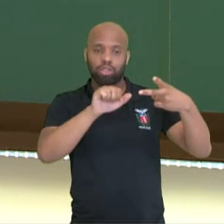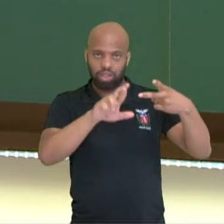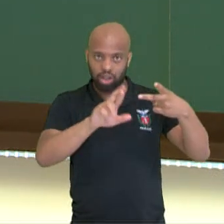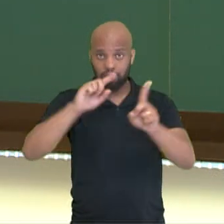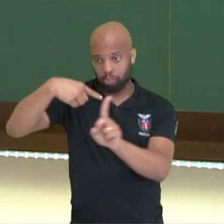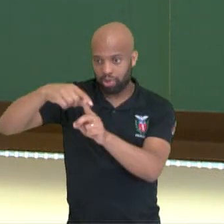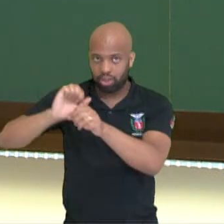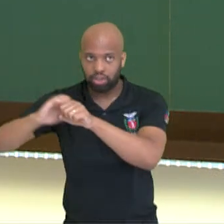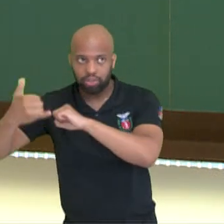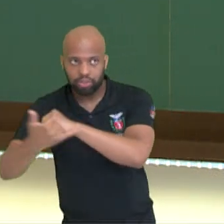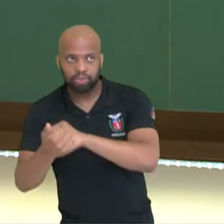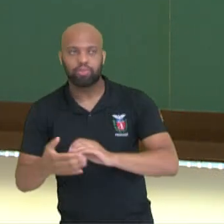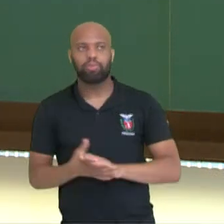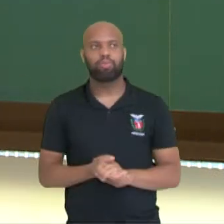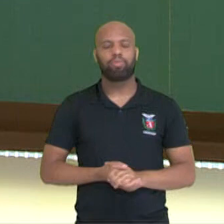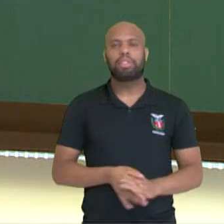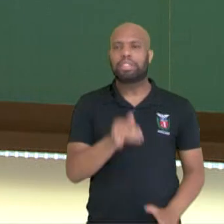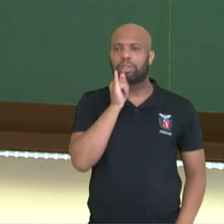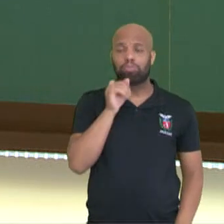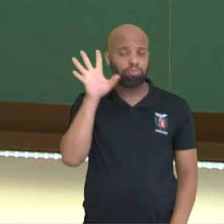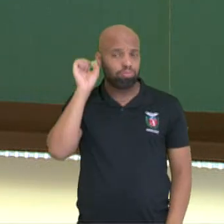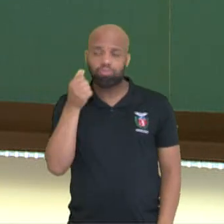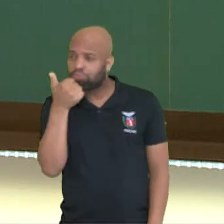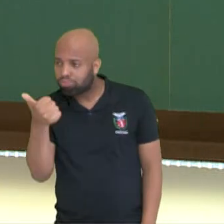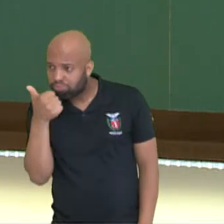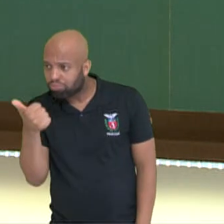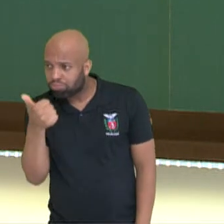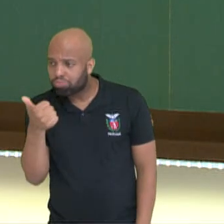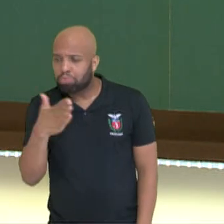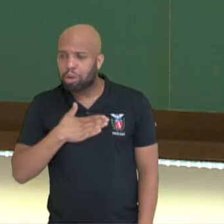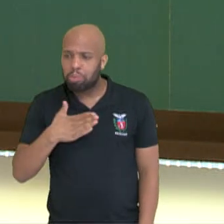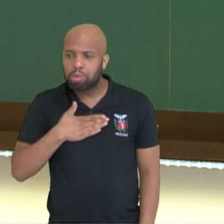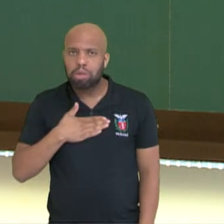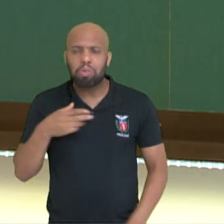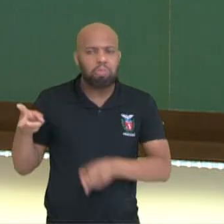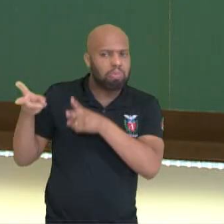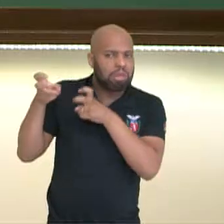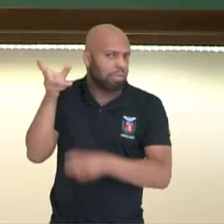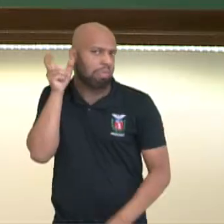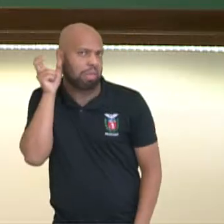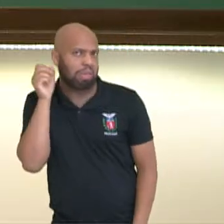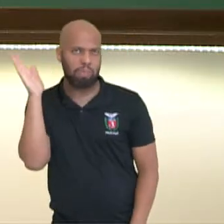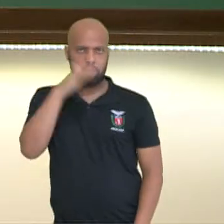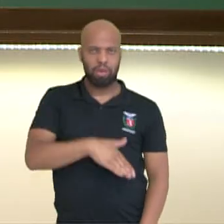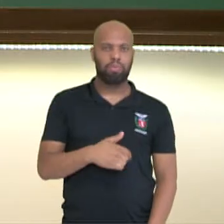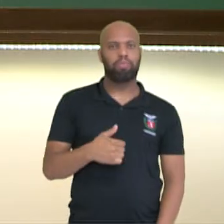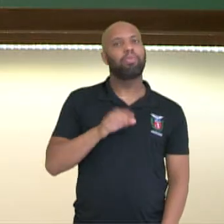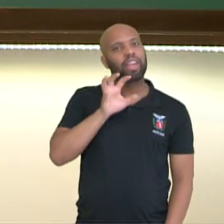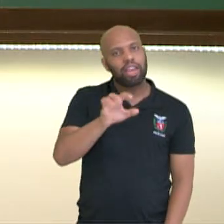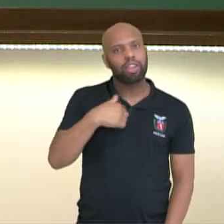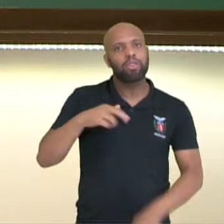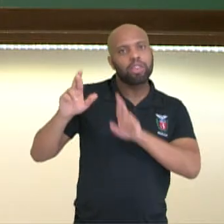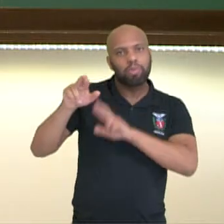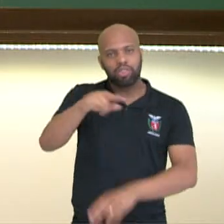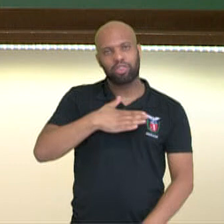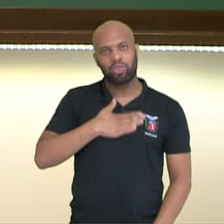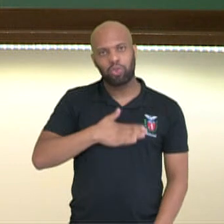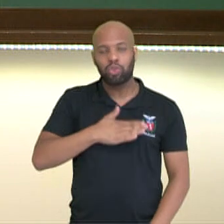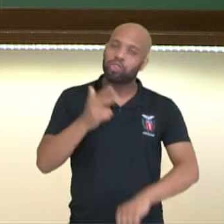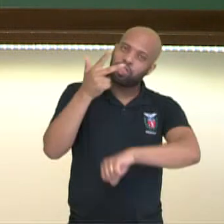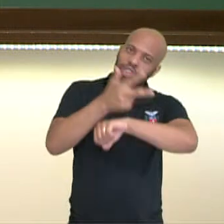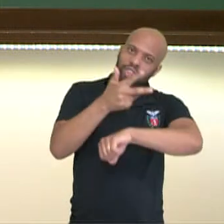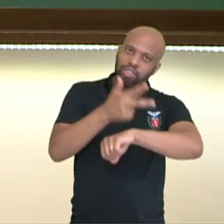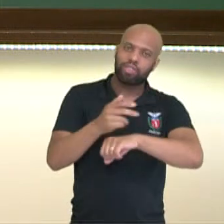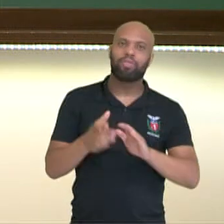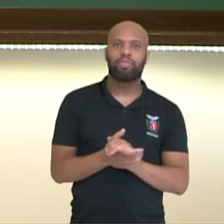suena bem ou suena mal. É isso, espero que você tenha gostado desse